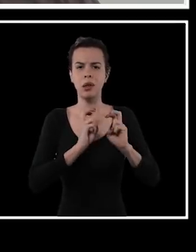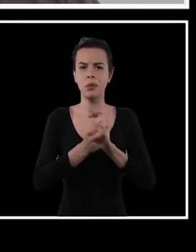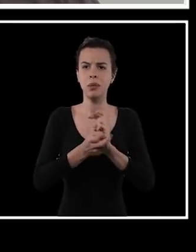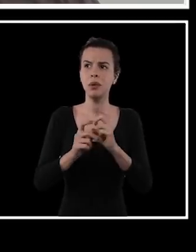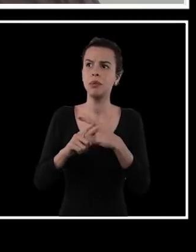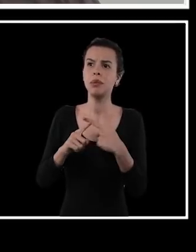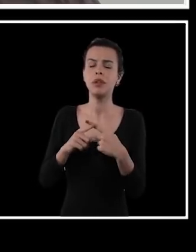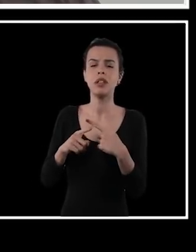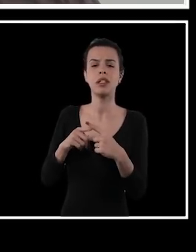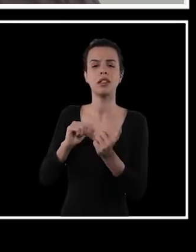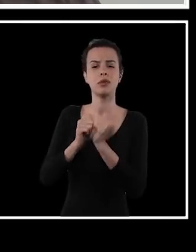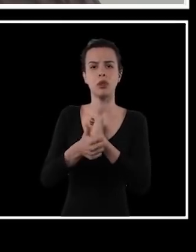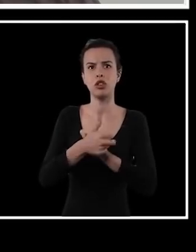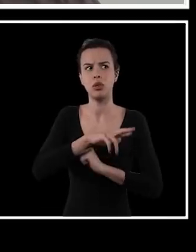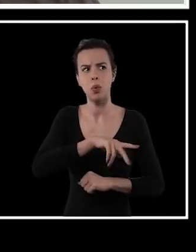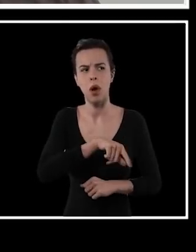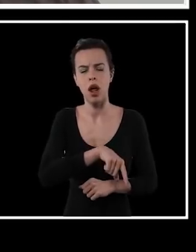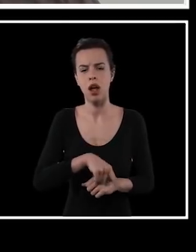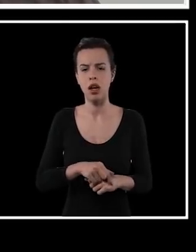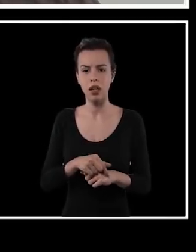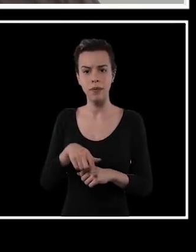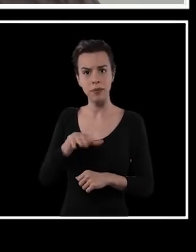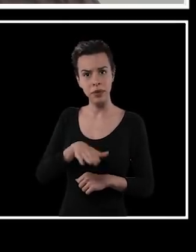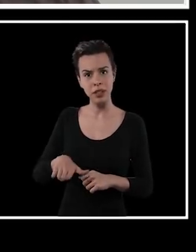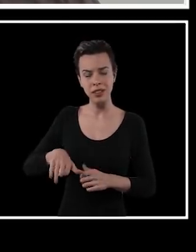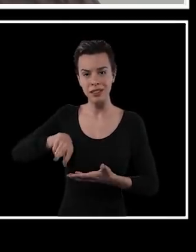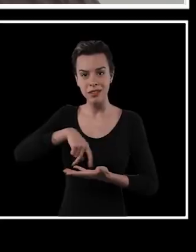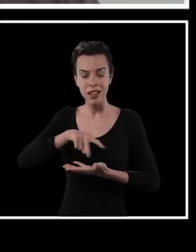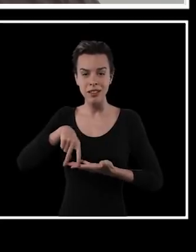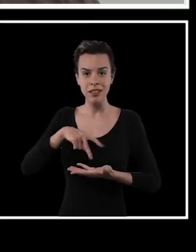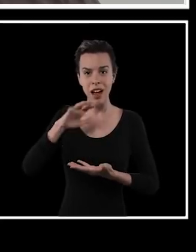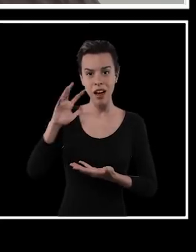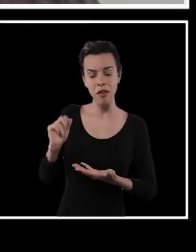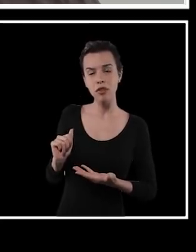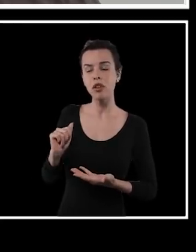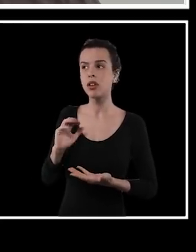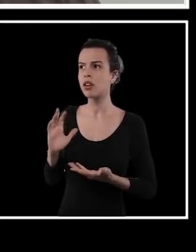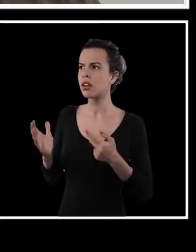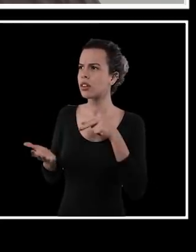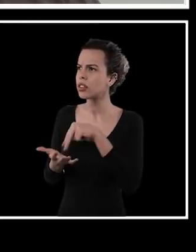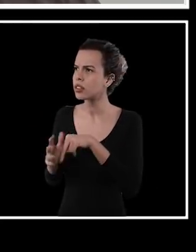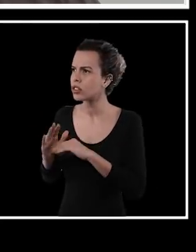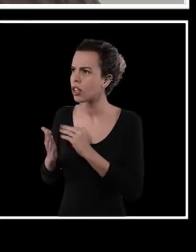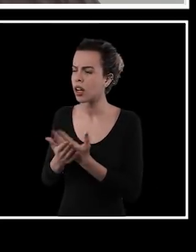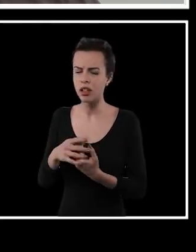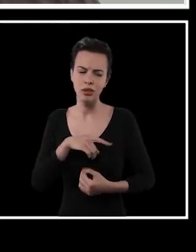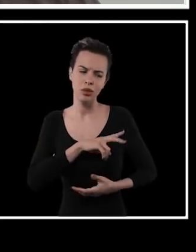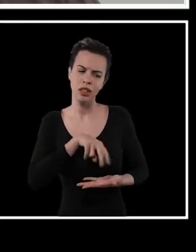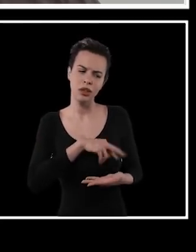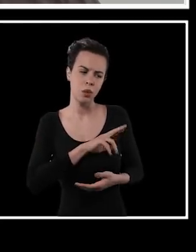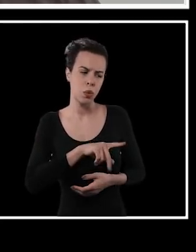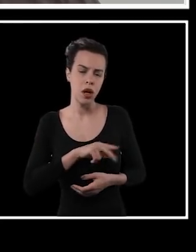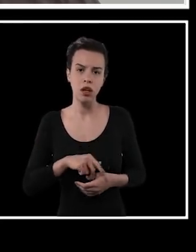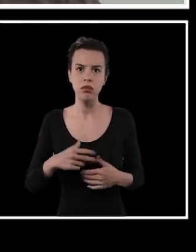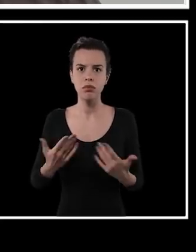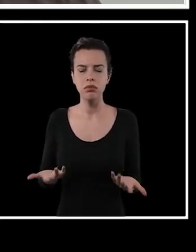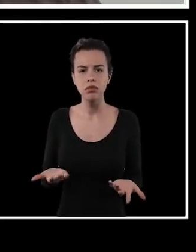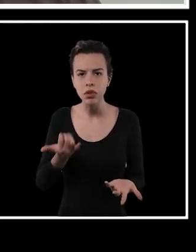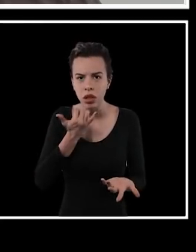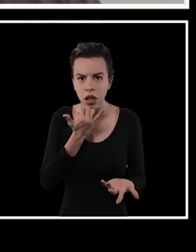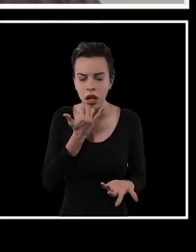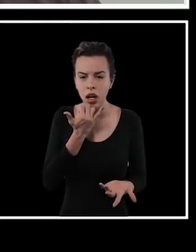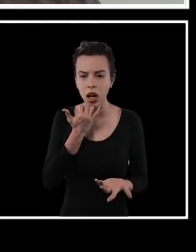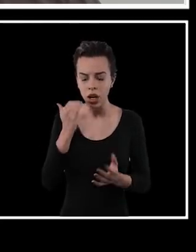ir, porque isso não é esporte. A criança que aprende com a dança alta, ela chega na escola, não, mas isso também não é dança. Então,